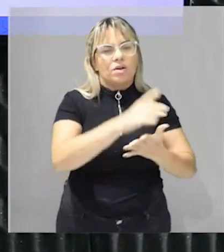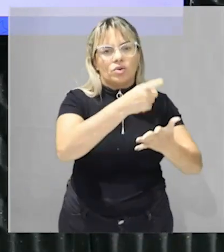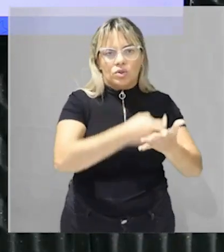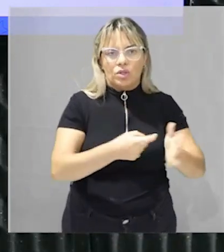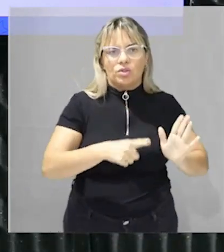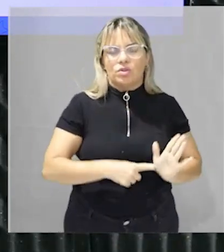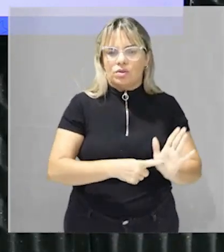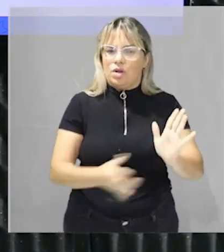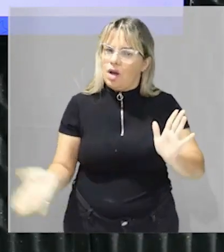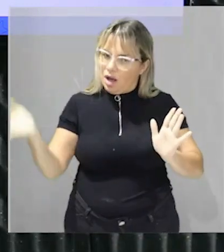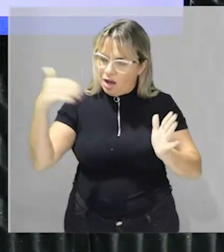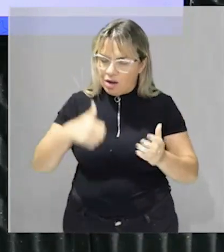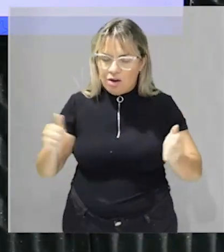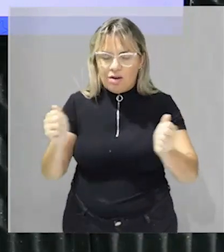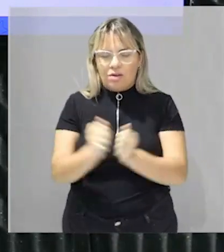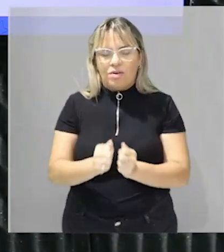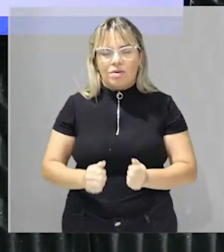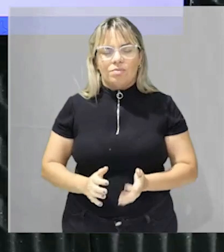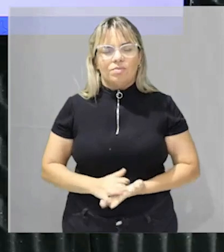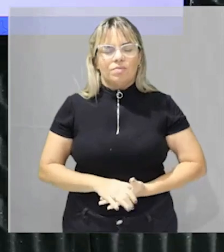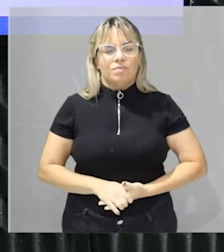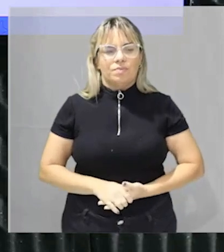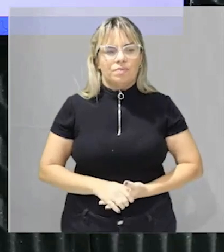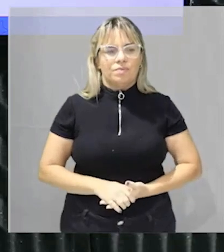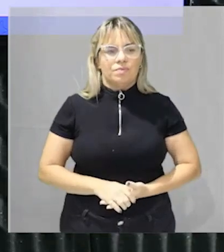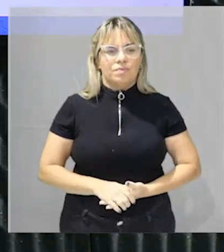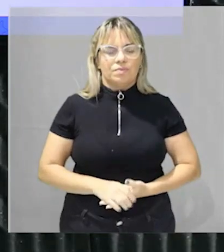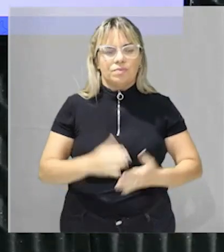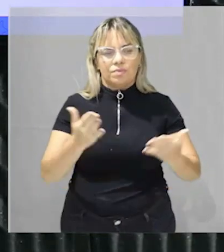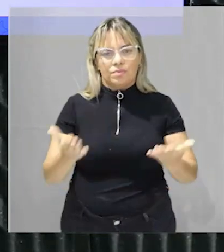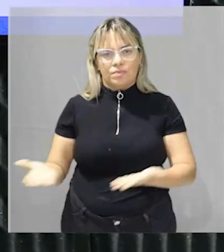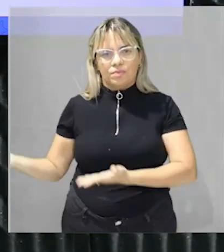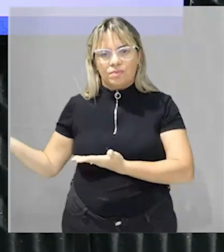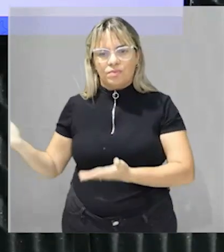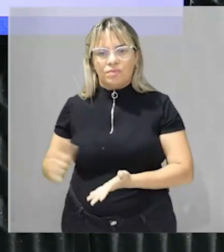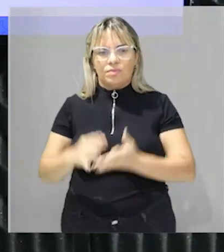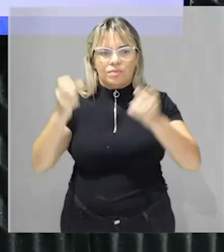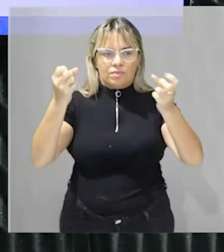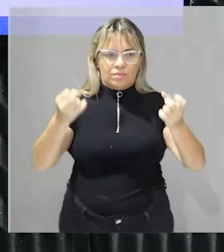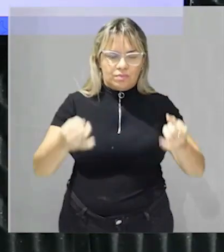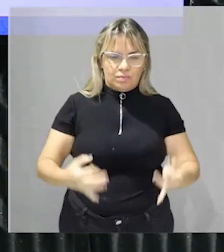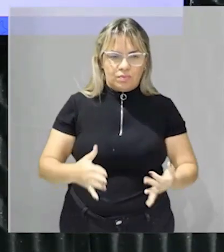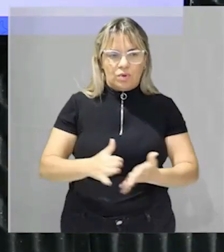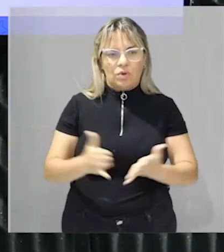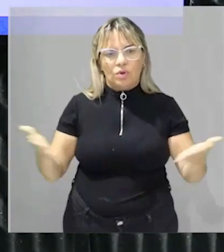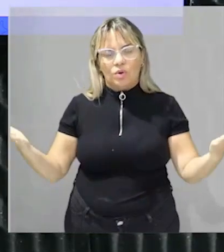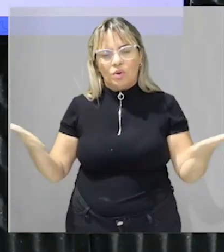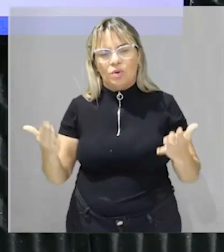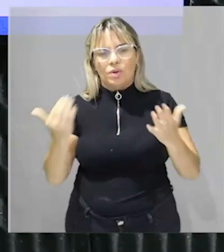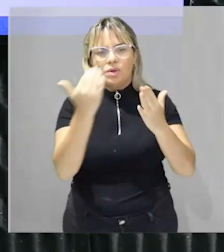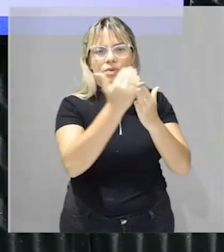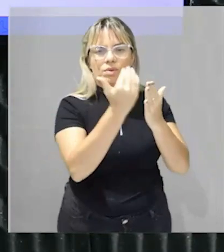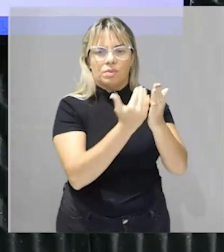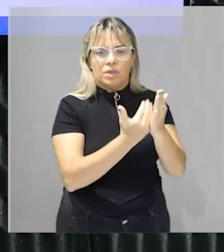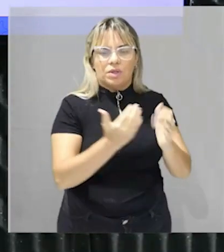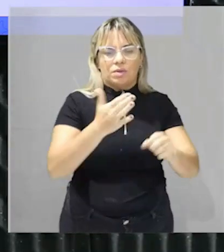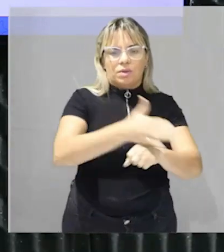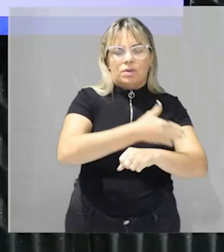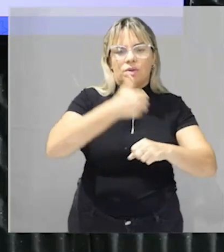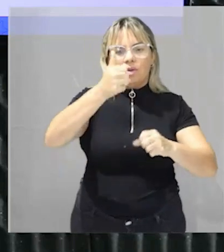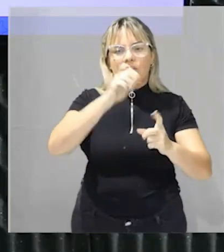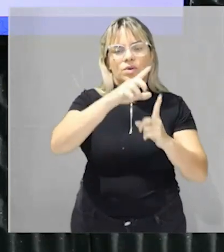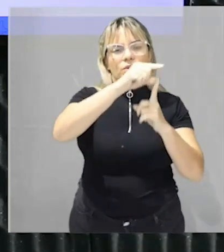dizer bora para o texto agora beleza olha aí olha o que o texto diz atualmente o programa de